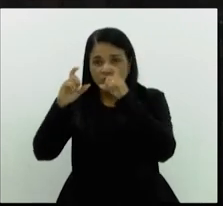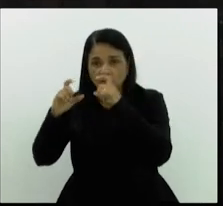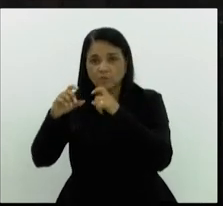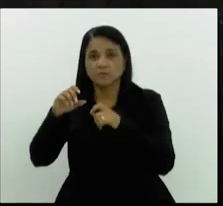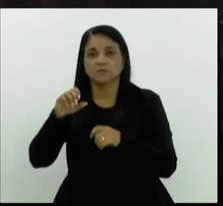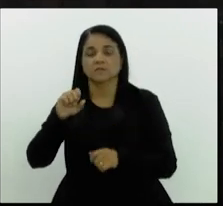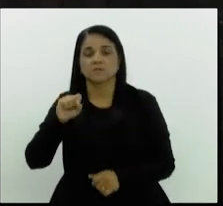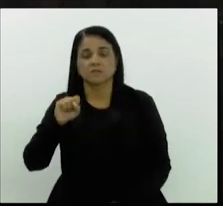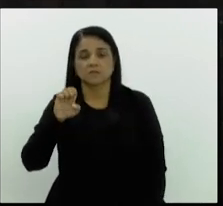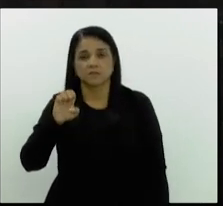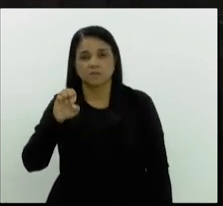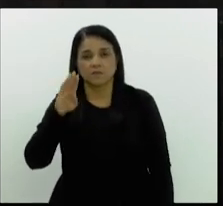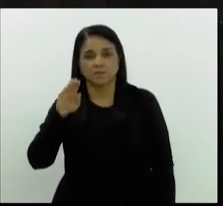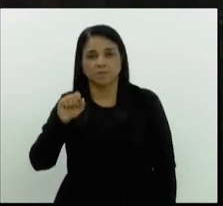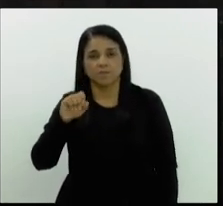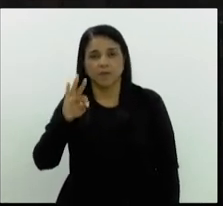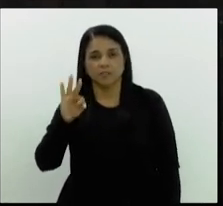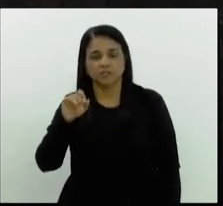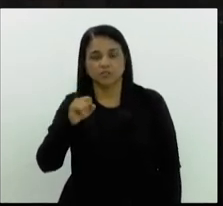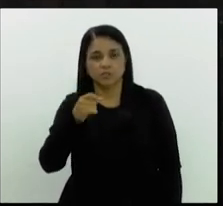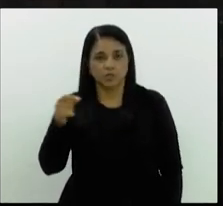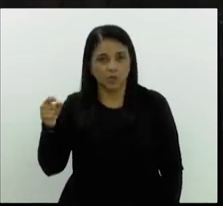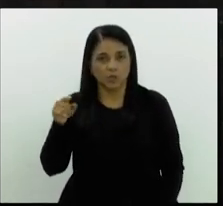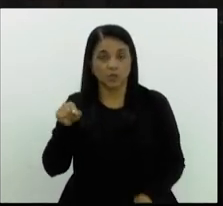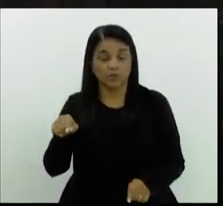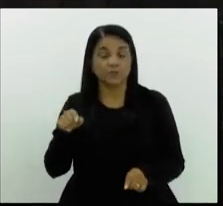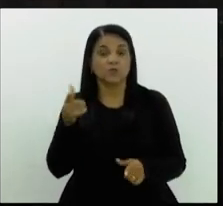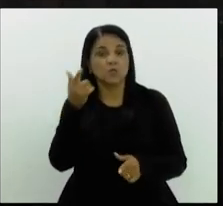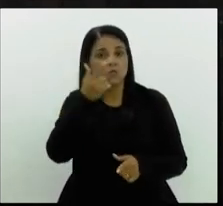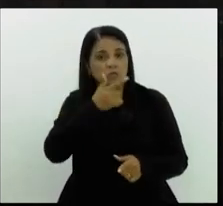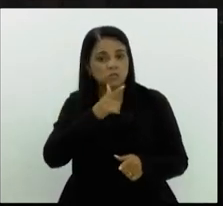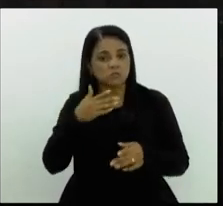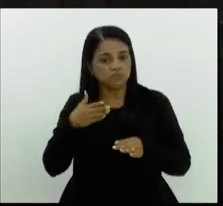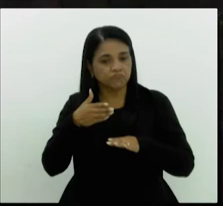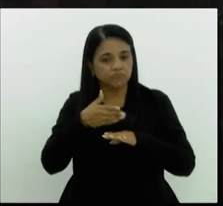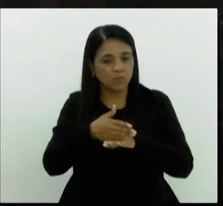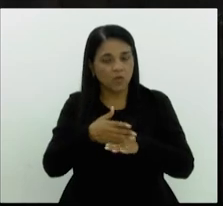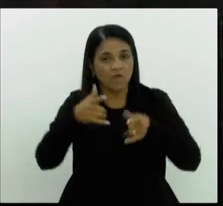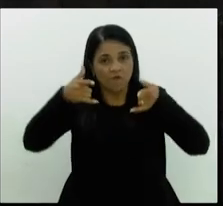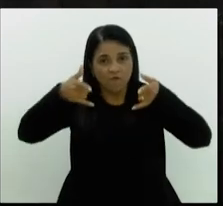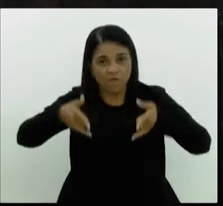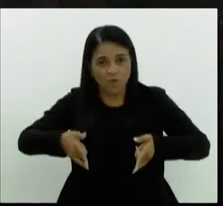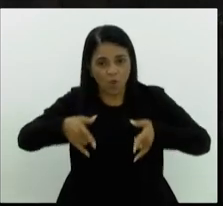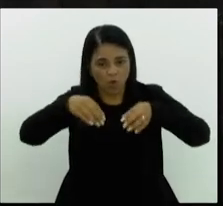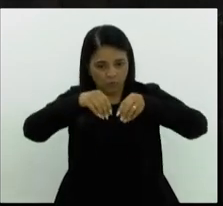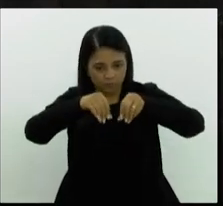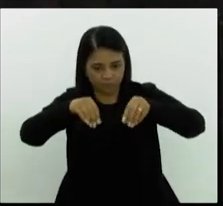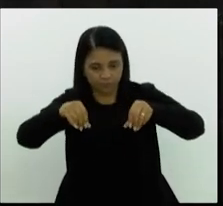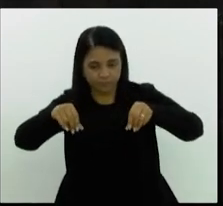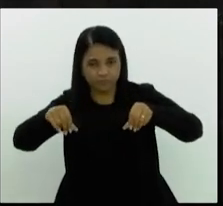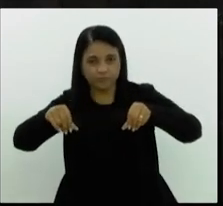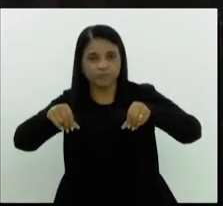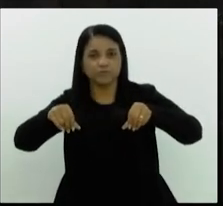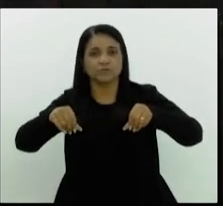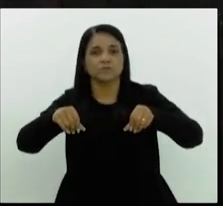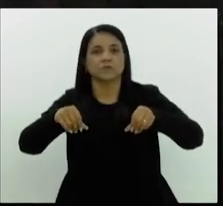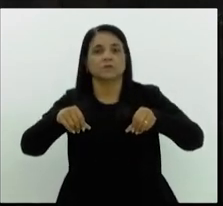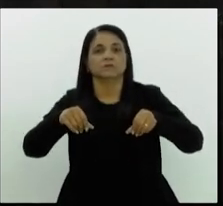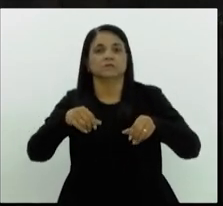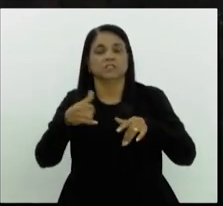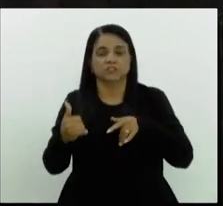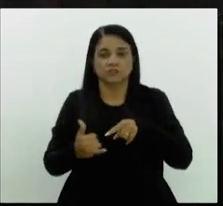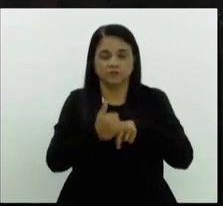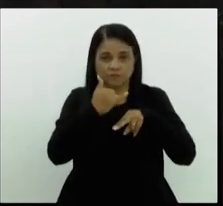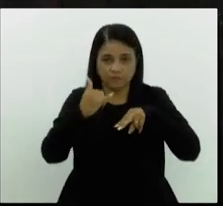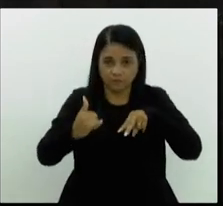chegar a Eldorado dos Carajás, ainda para o velório e o enterro das vítimas do massacre de Eldorado dos